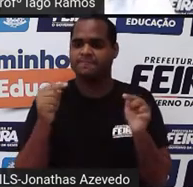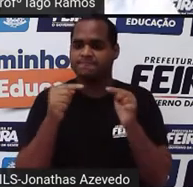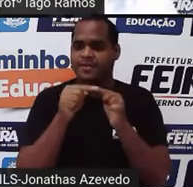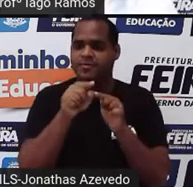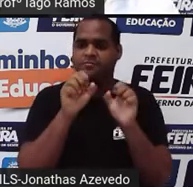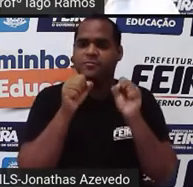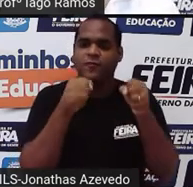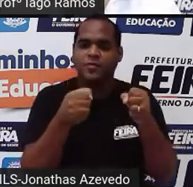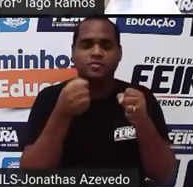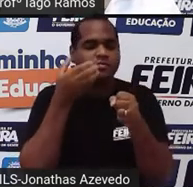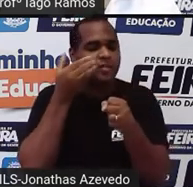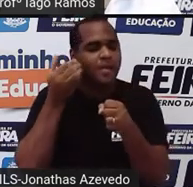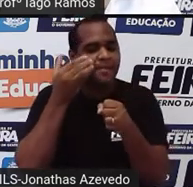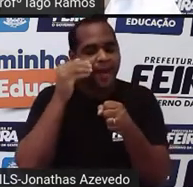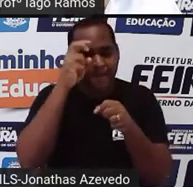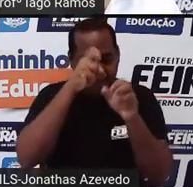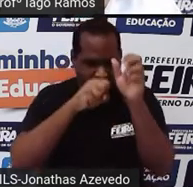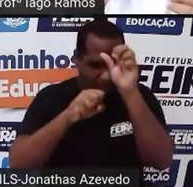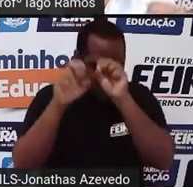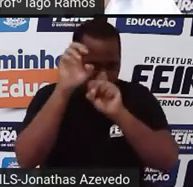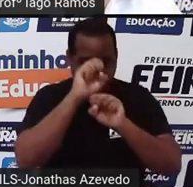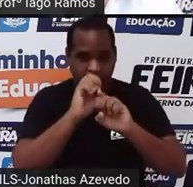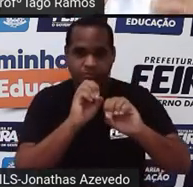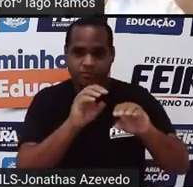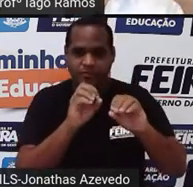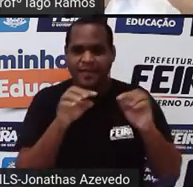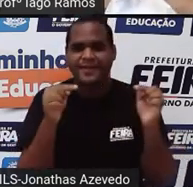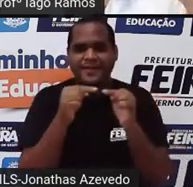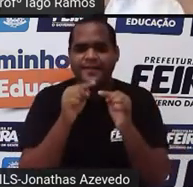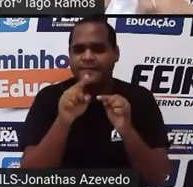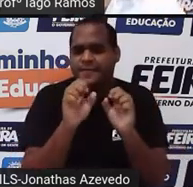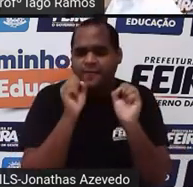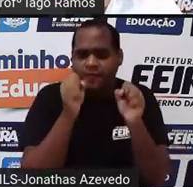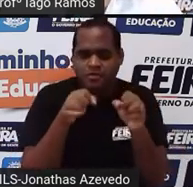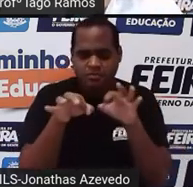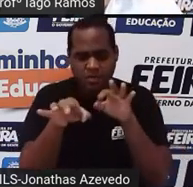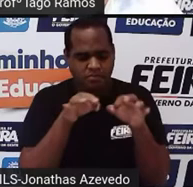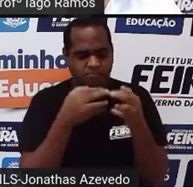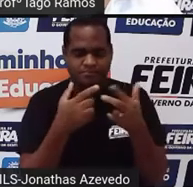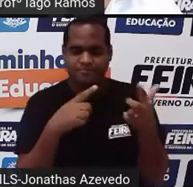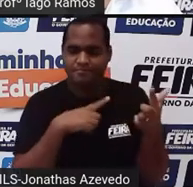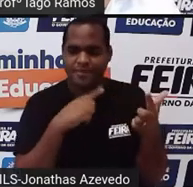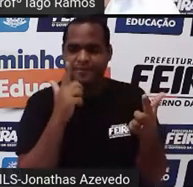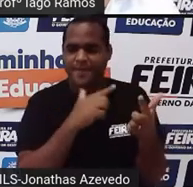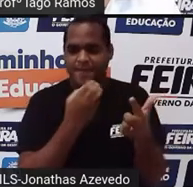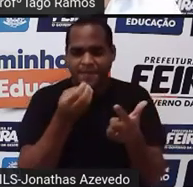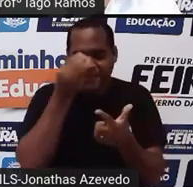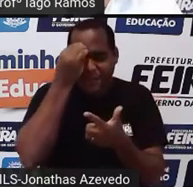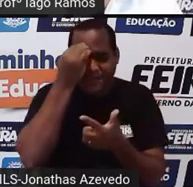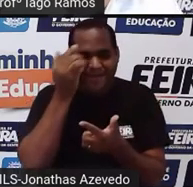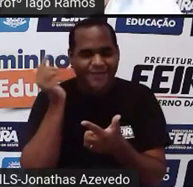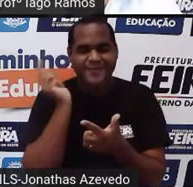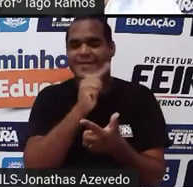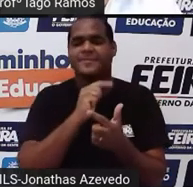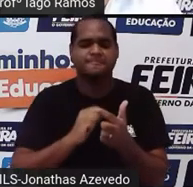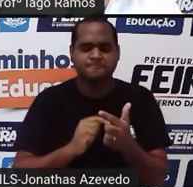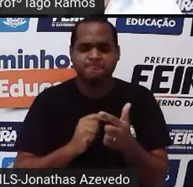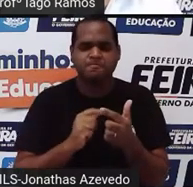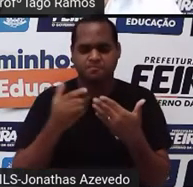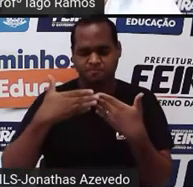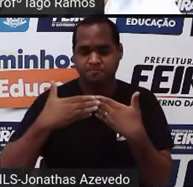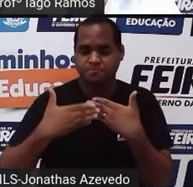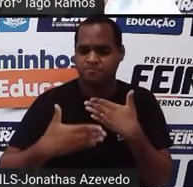gente for avançando na aula, tá bom? As coisas vão se organizando aí na sua memória, certo? Então vamos lá,